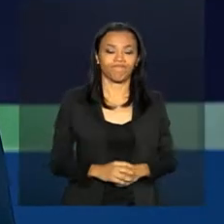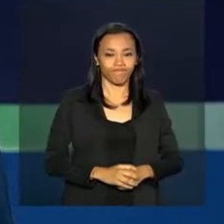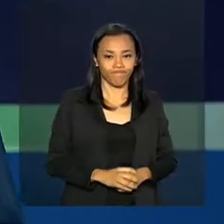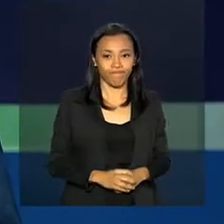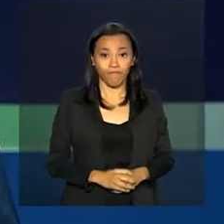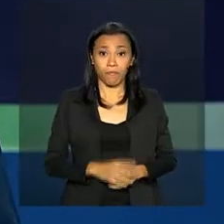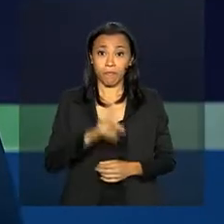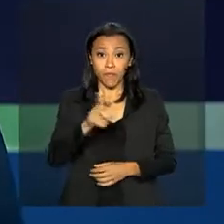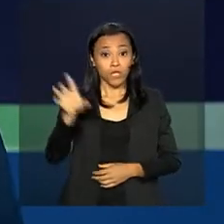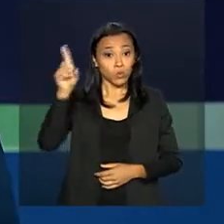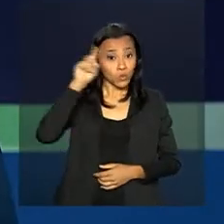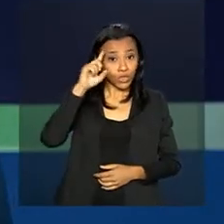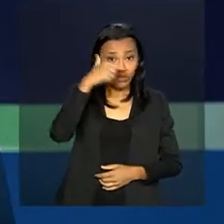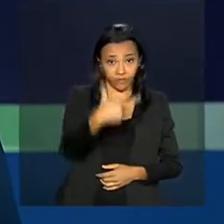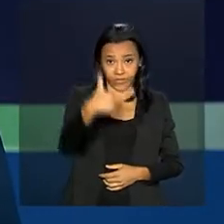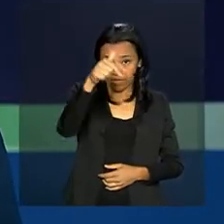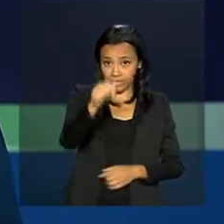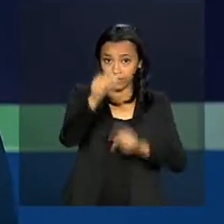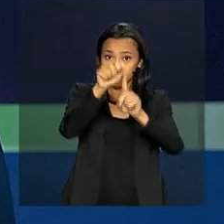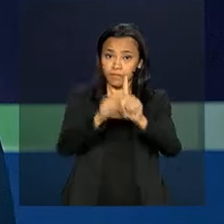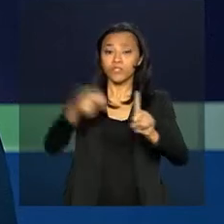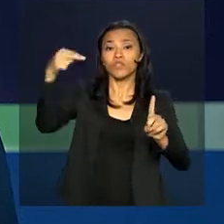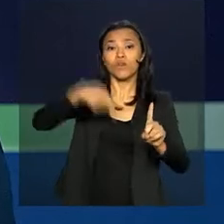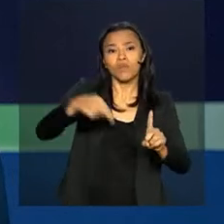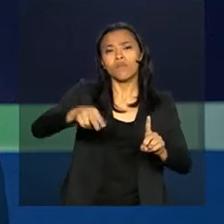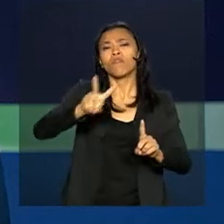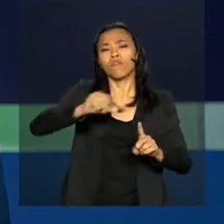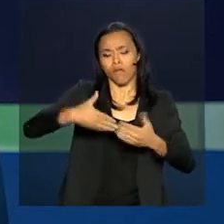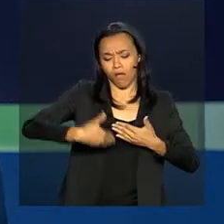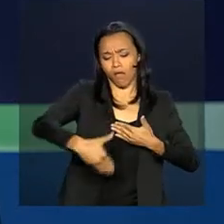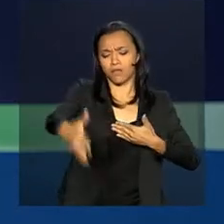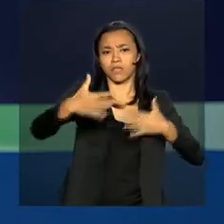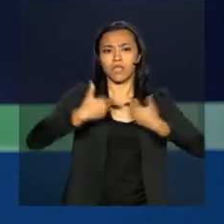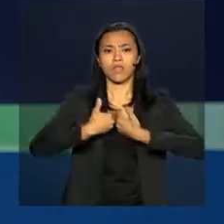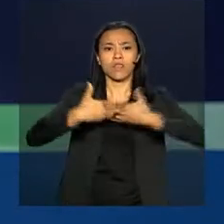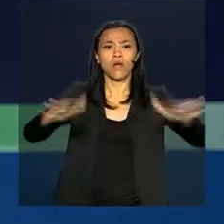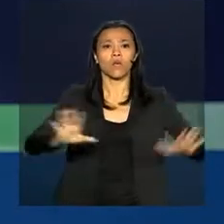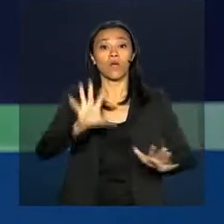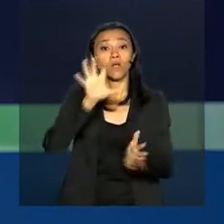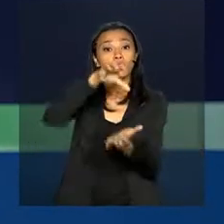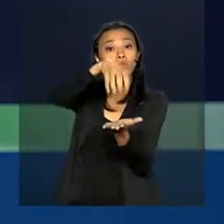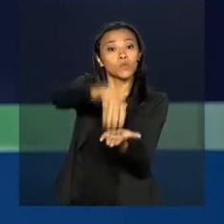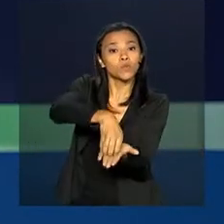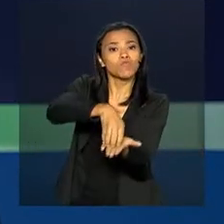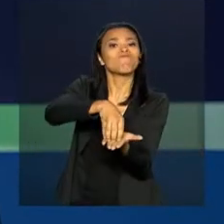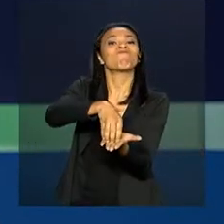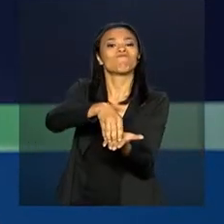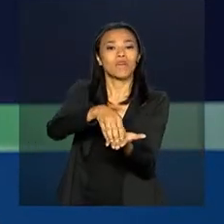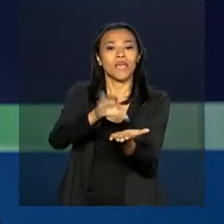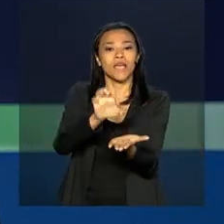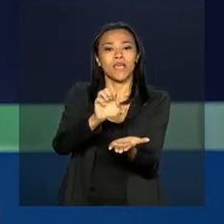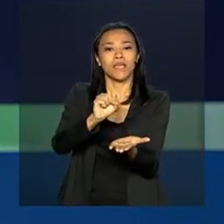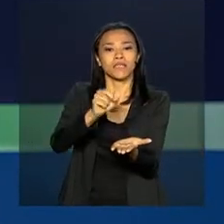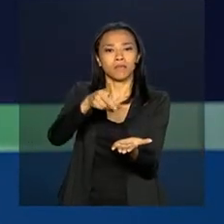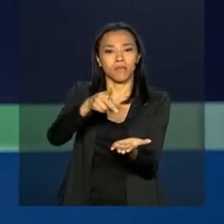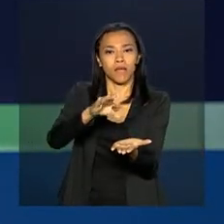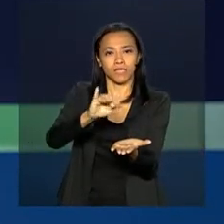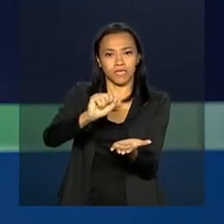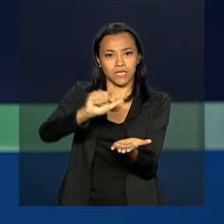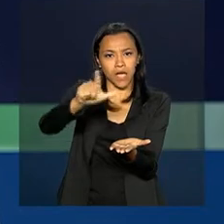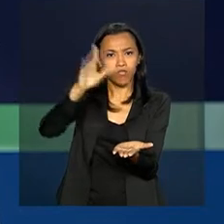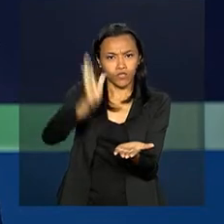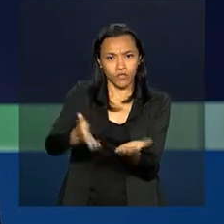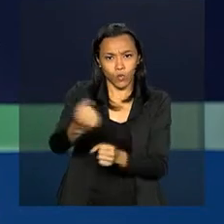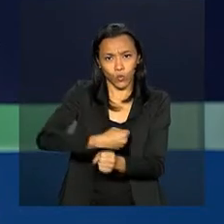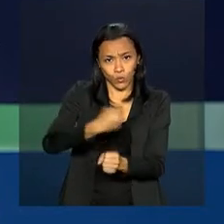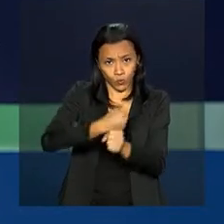No dia 27 de novembro, será inaugurado o Centro de Operações Espaciais Principal, que foi construído na base da Aeronáutica em